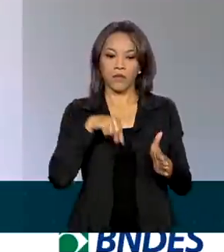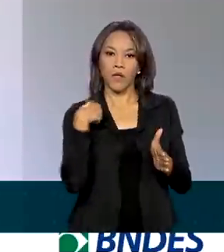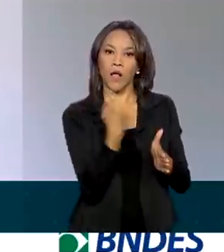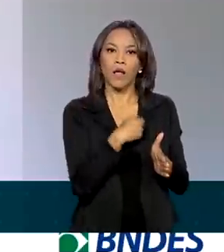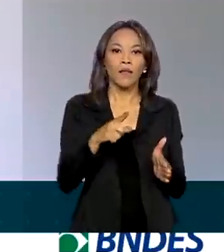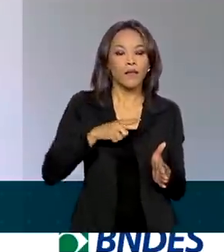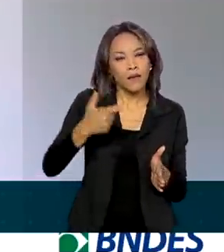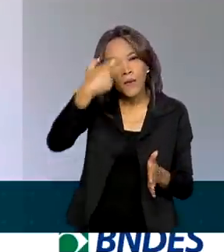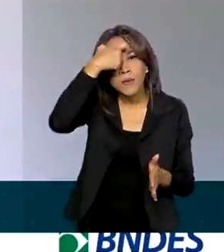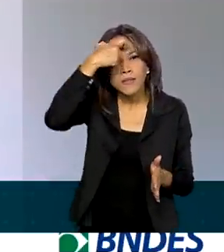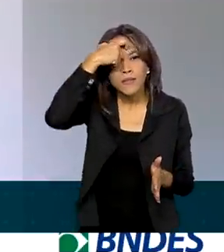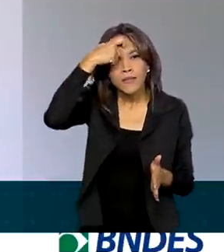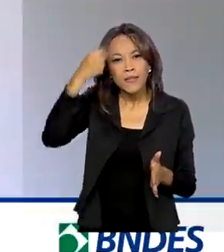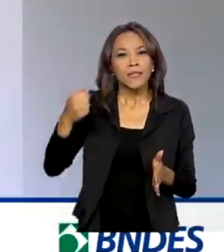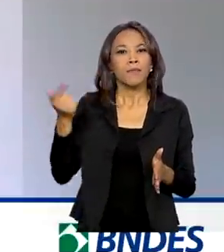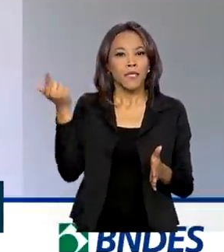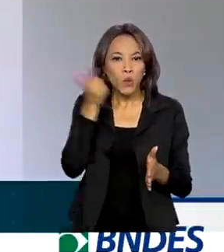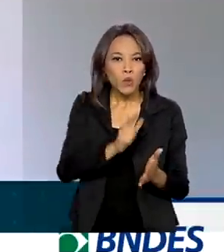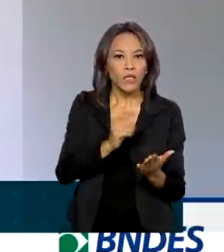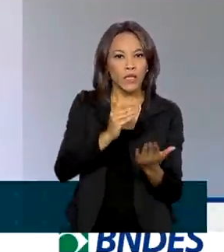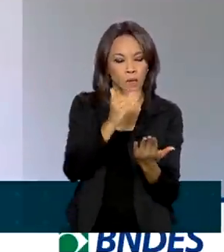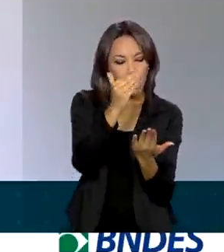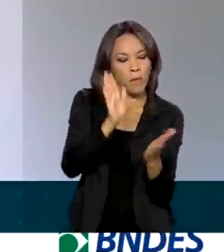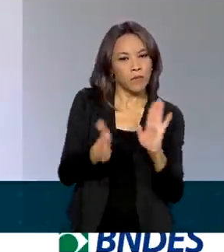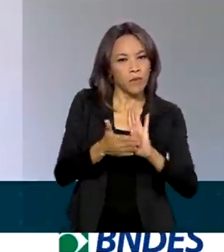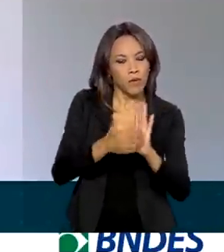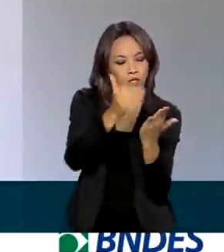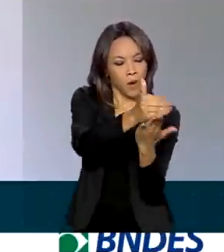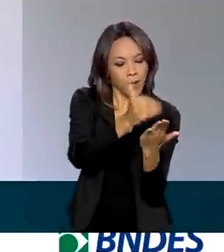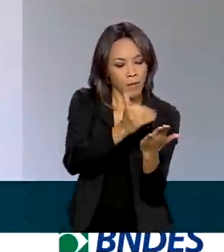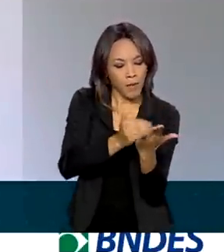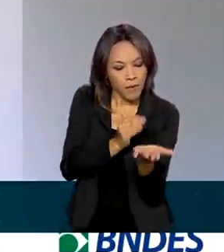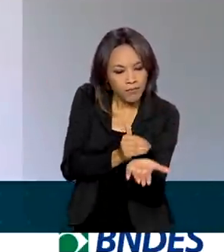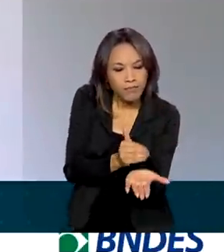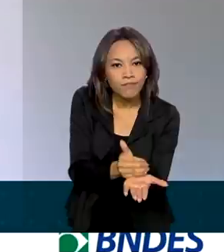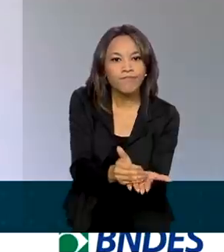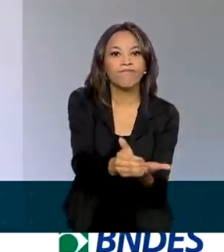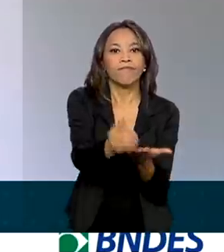importância de avançar nessa agenda de saneamento. É uma das bandeiras aqui do banco.